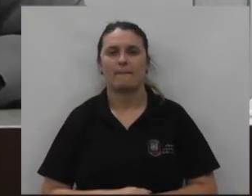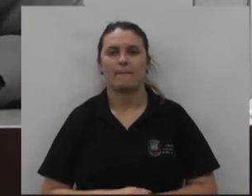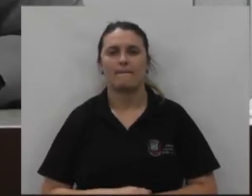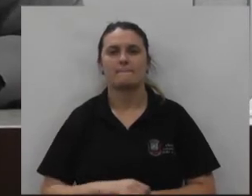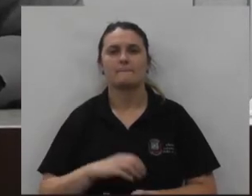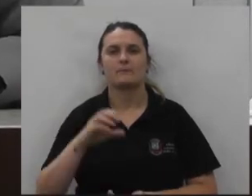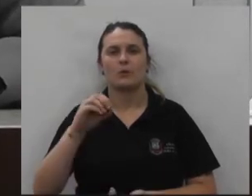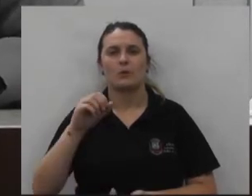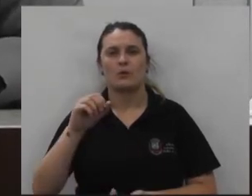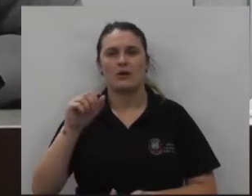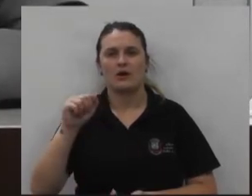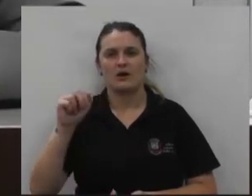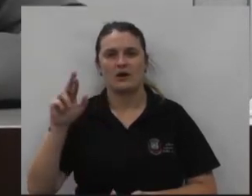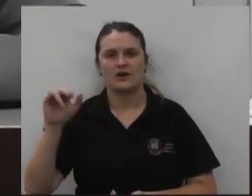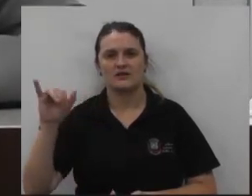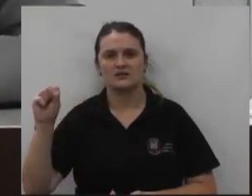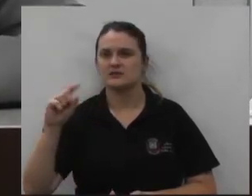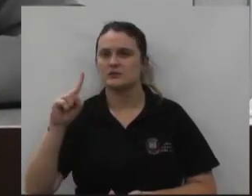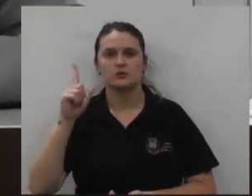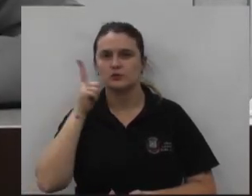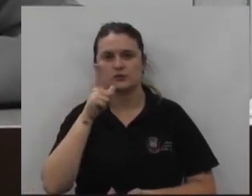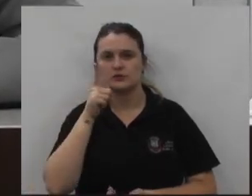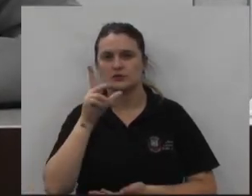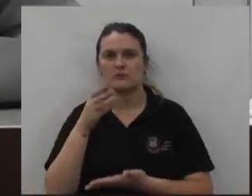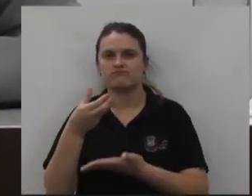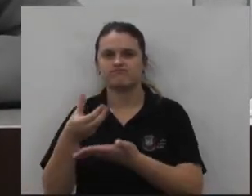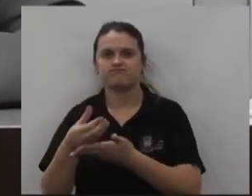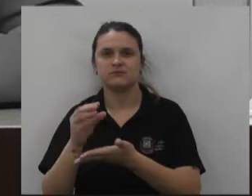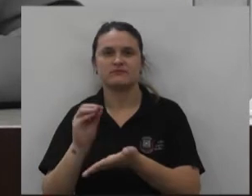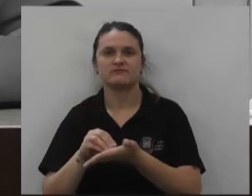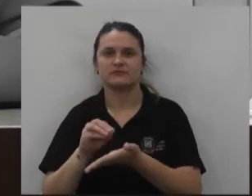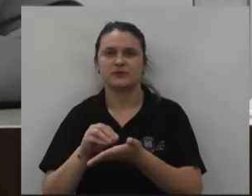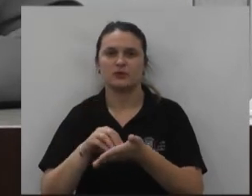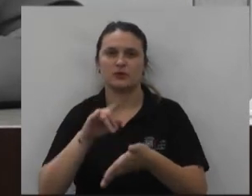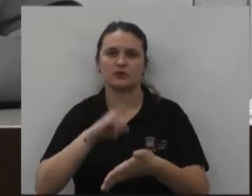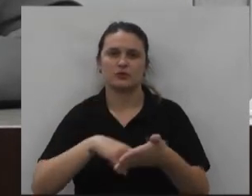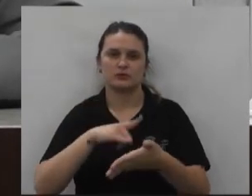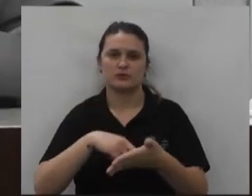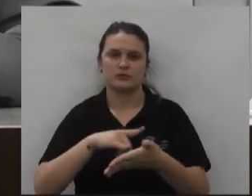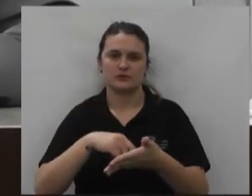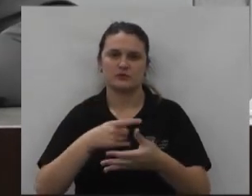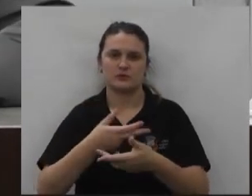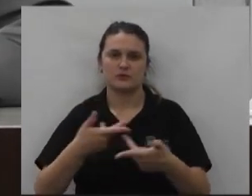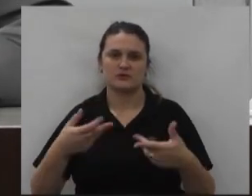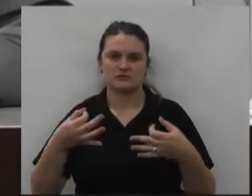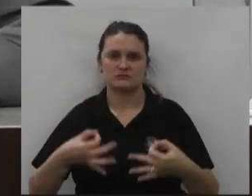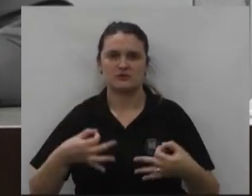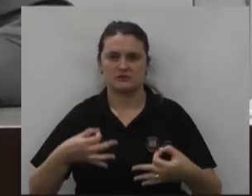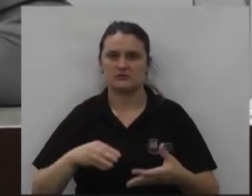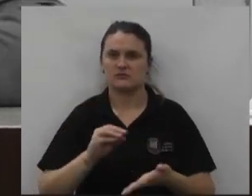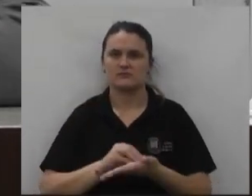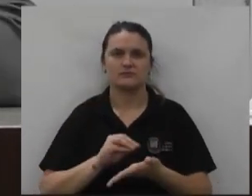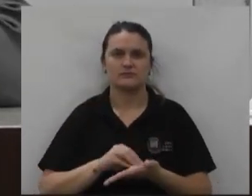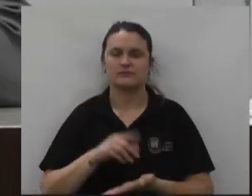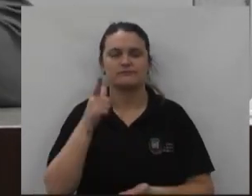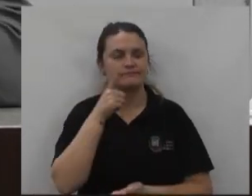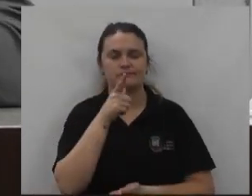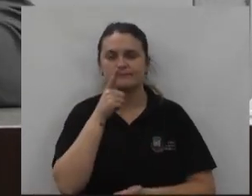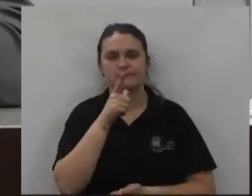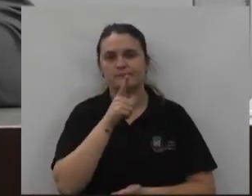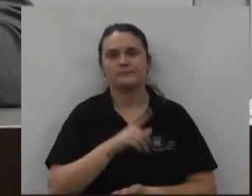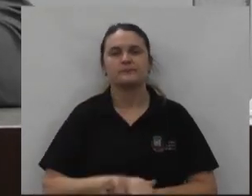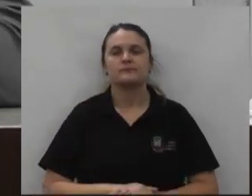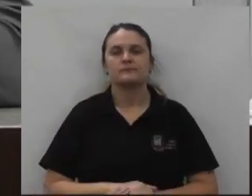o Ares ou melhor o Ares não conseguimos repassar porque na época não estava com a documentação não